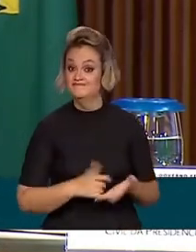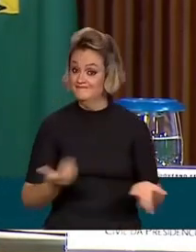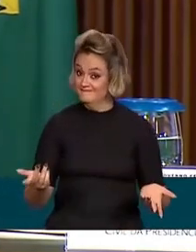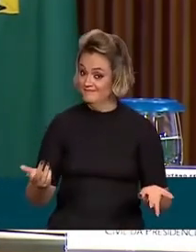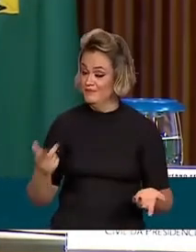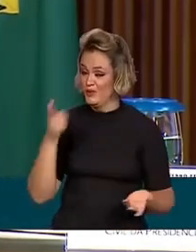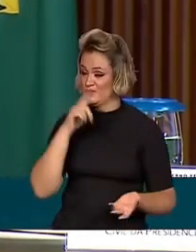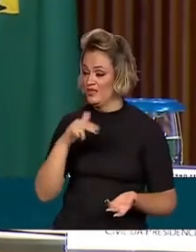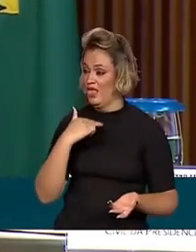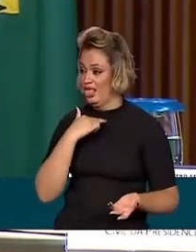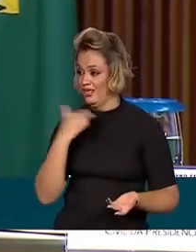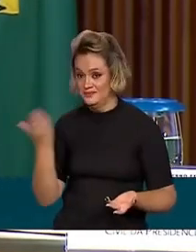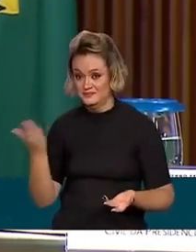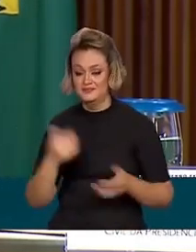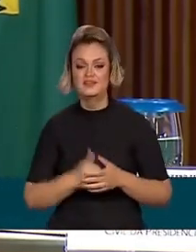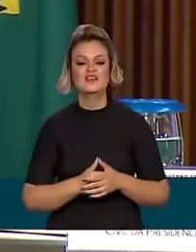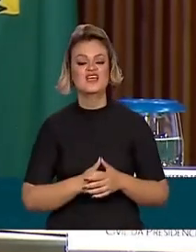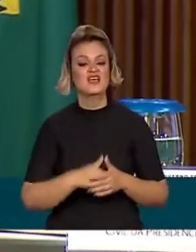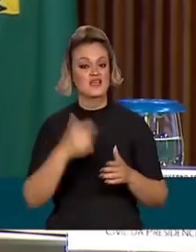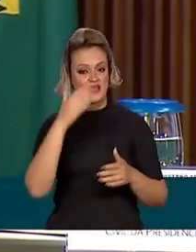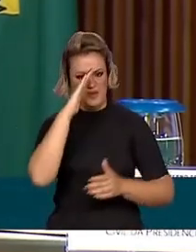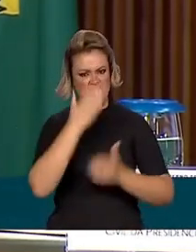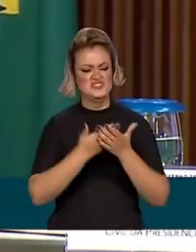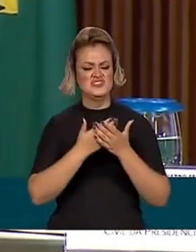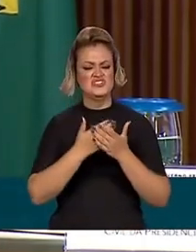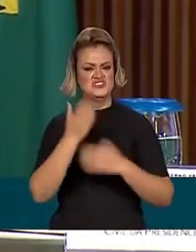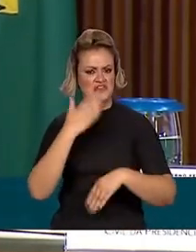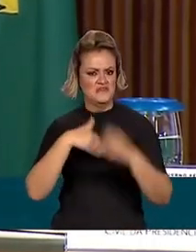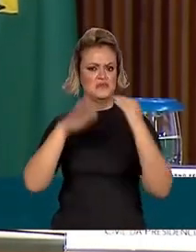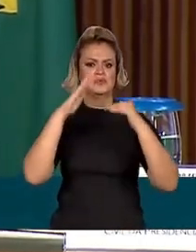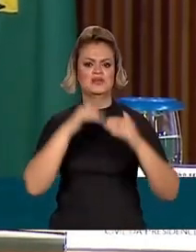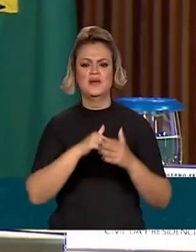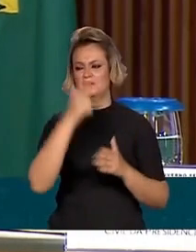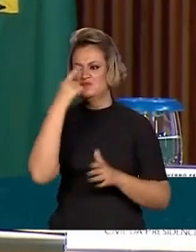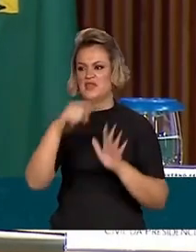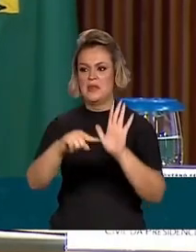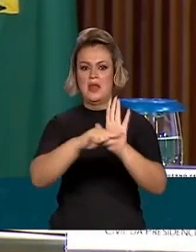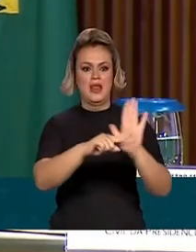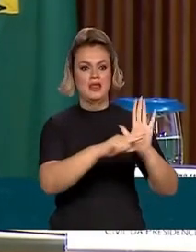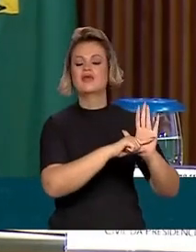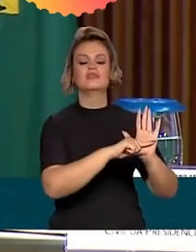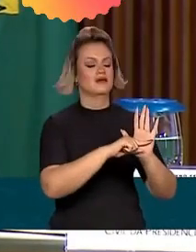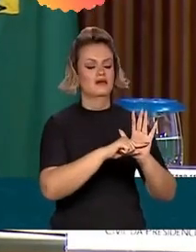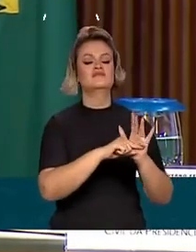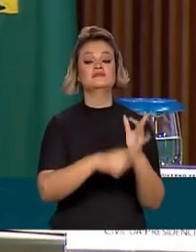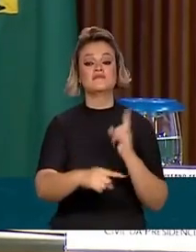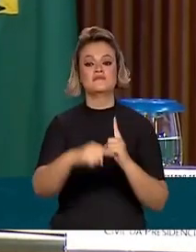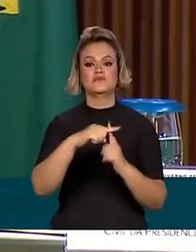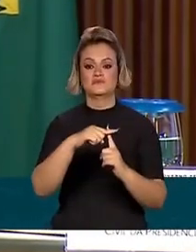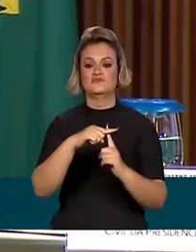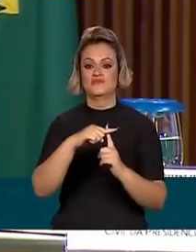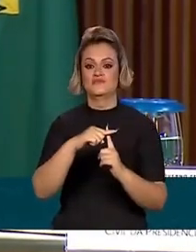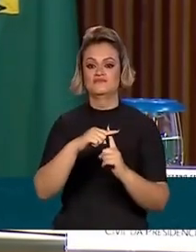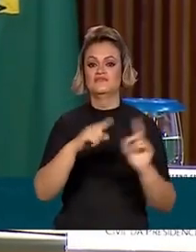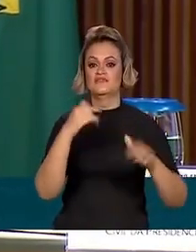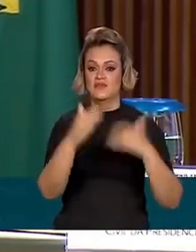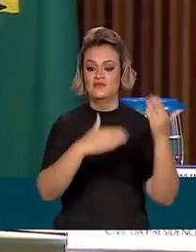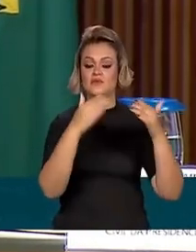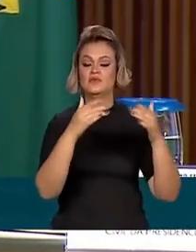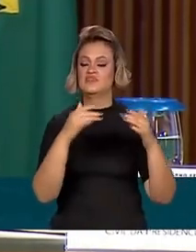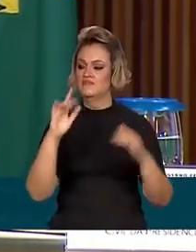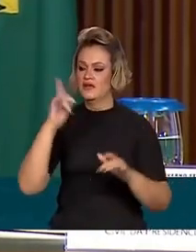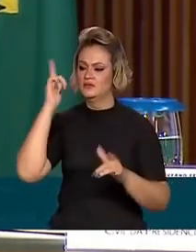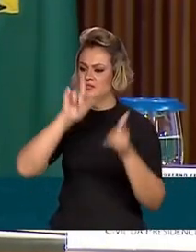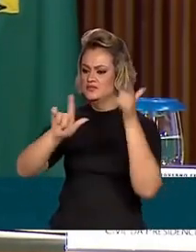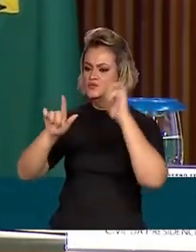Eu acho que a gente vai crescer mais do que os pessimistas estão presentes. Vai acontecer mais